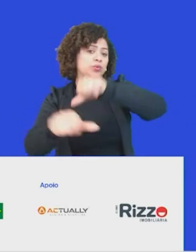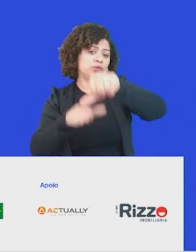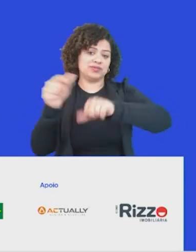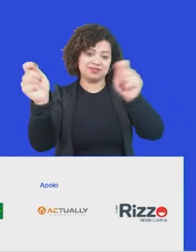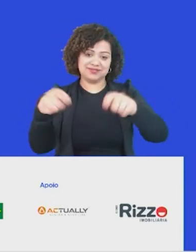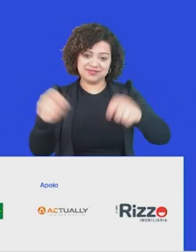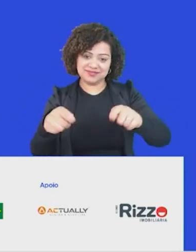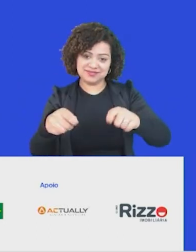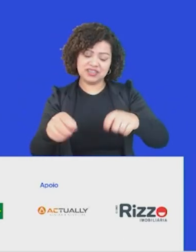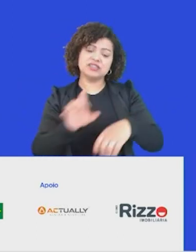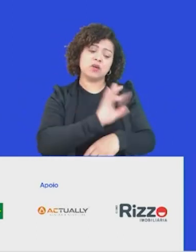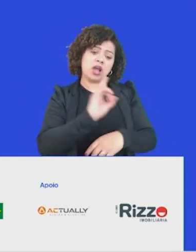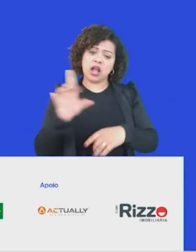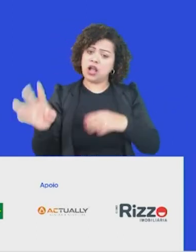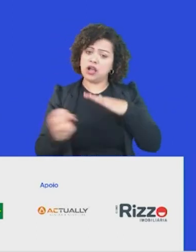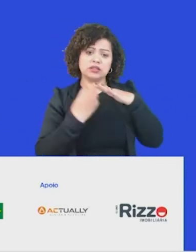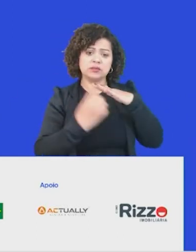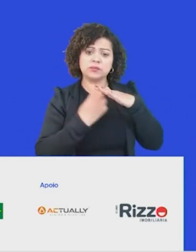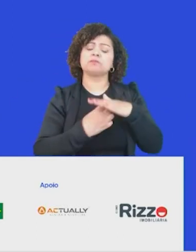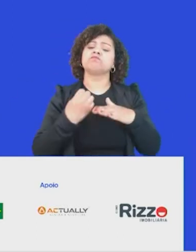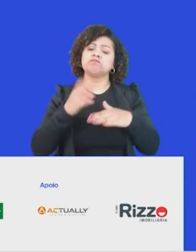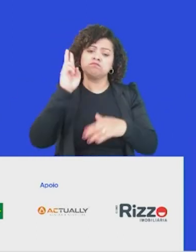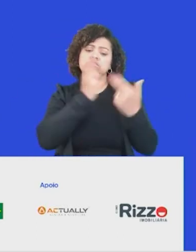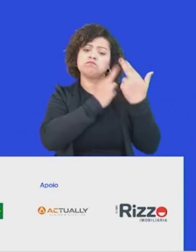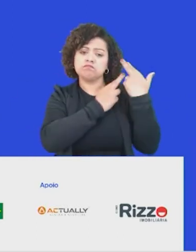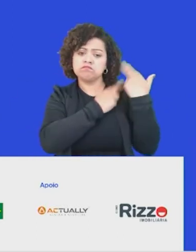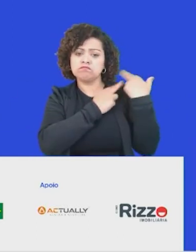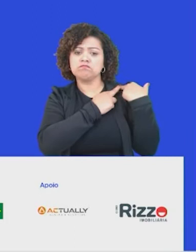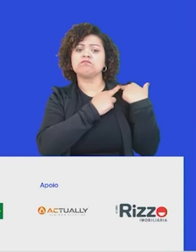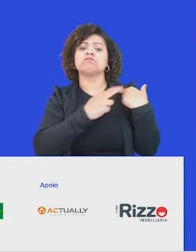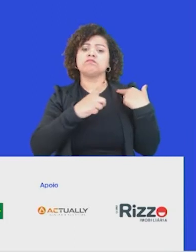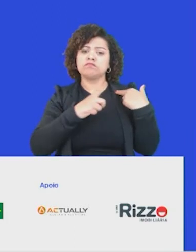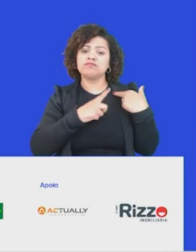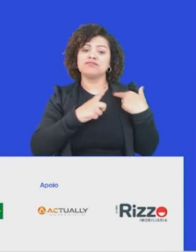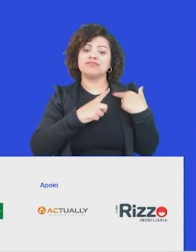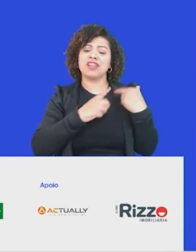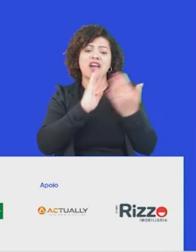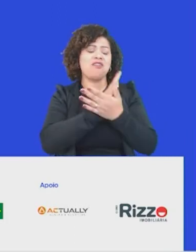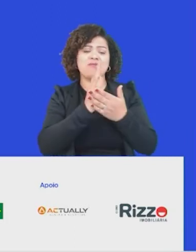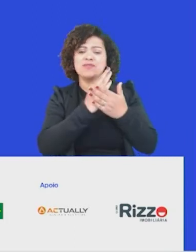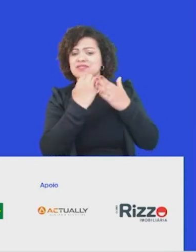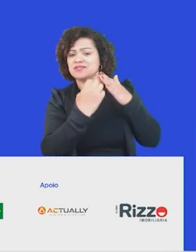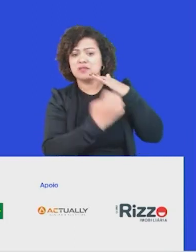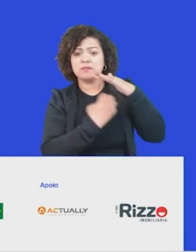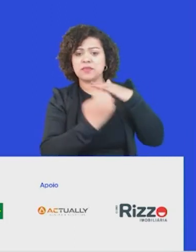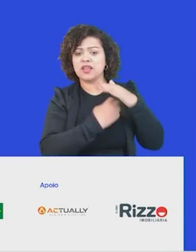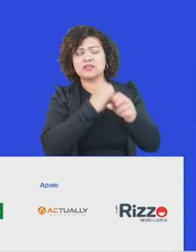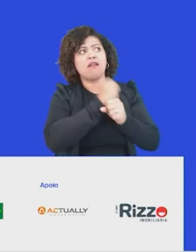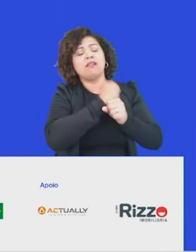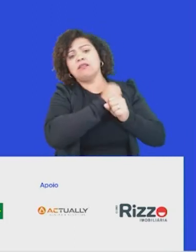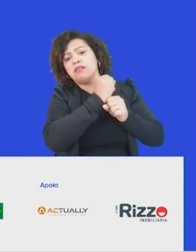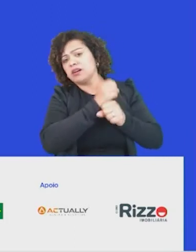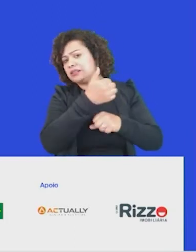organizações têm um poder muito grande, até porque, olha o caso, por exemplo, o ArcelorMittal é uma empresa centenária, qual que é o poder de impacto